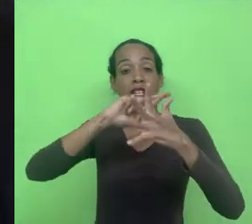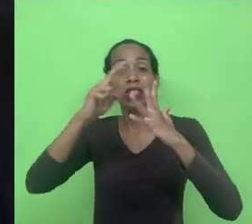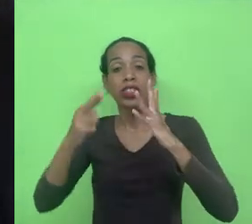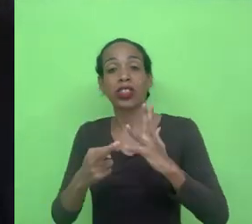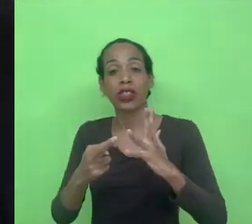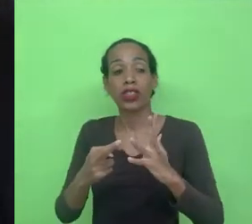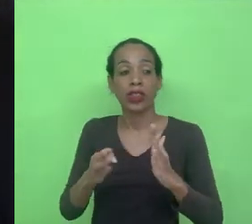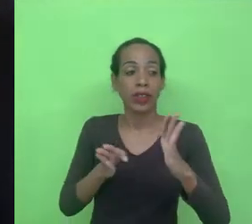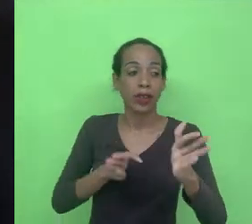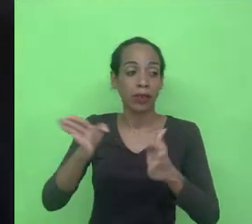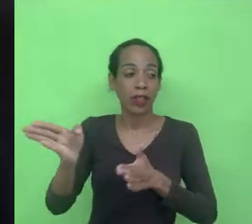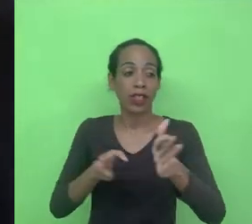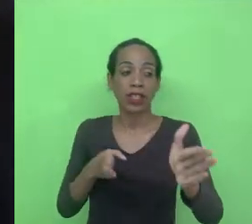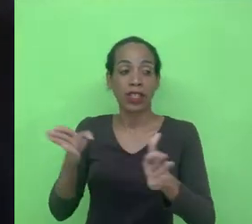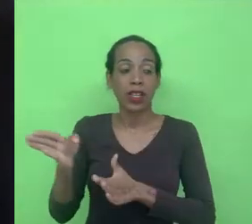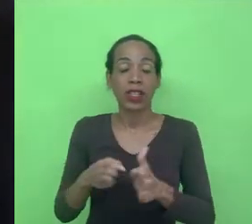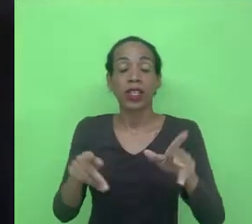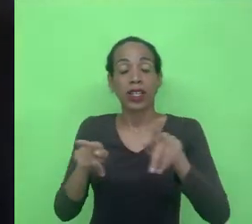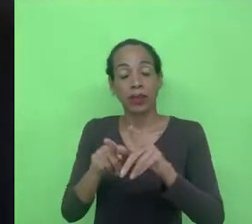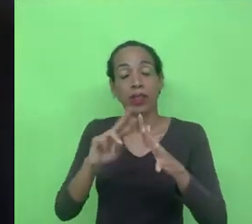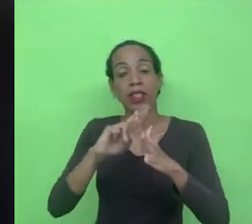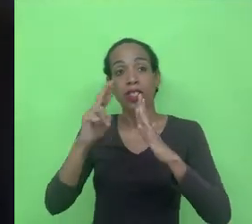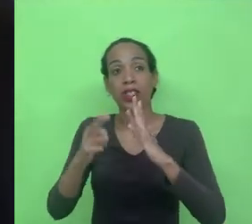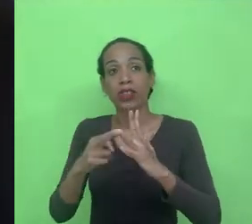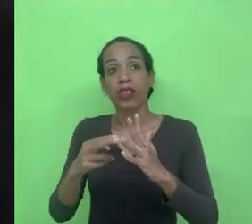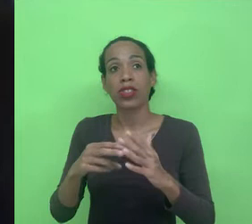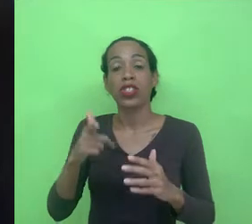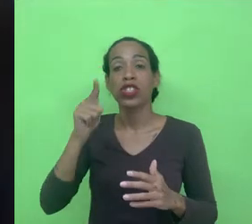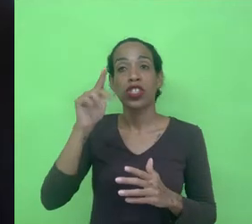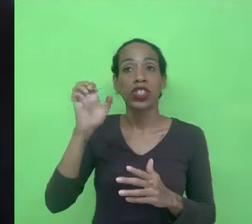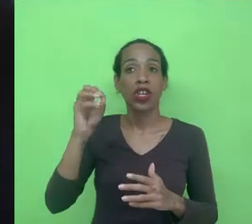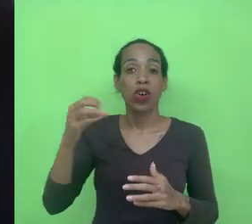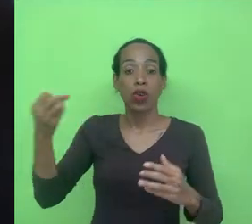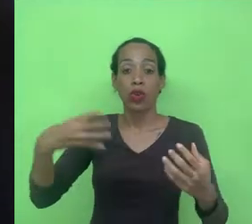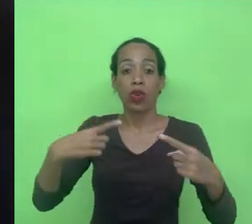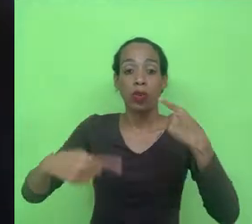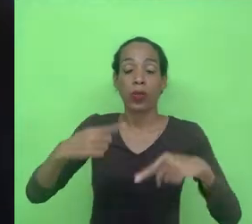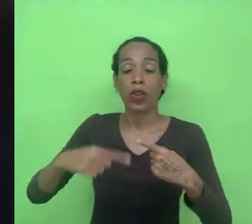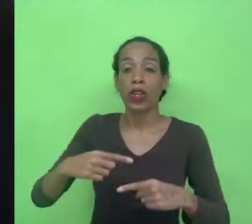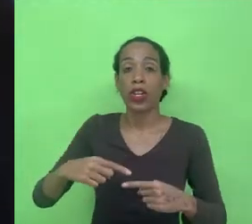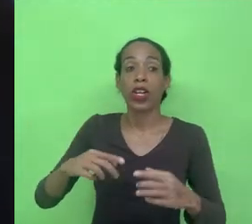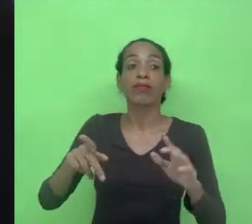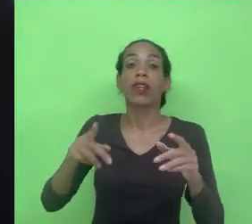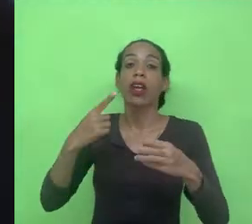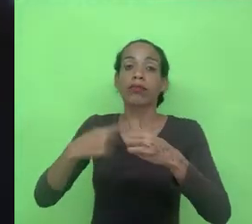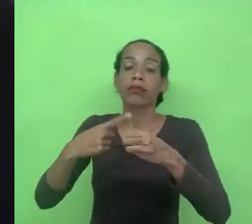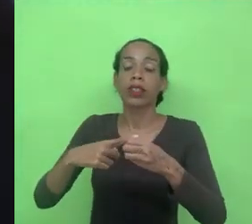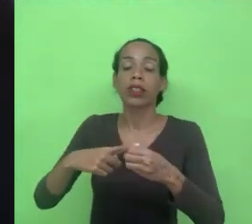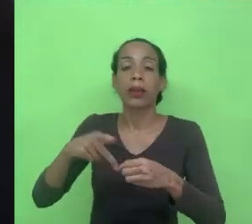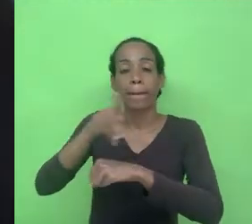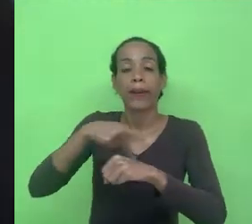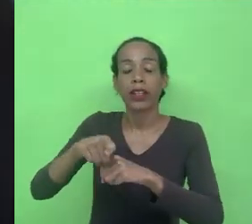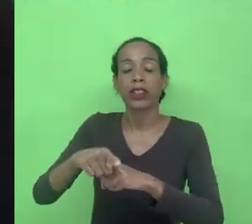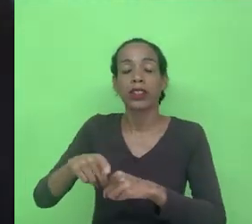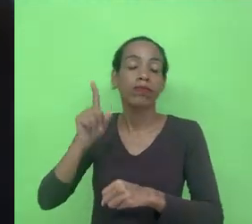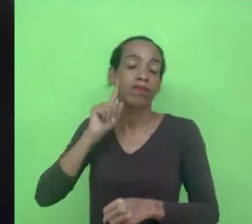mediação das plataformas de redes sociais na disputa geopolítica atual entre Estados Unidos e China então esses autores do